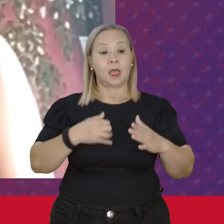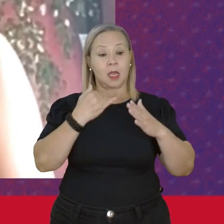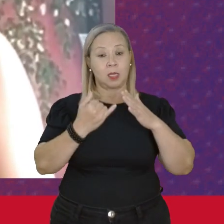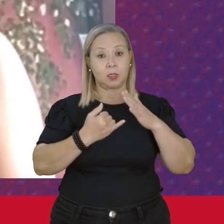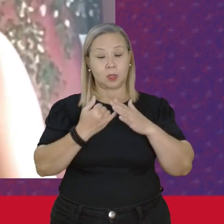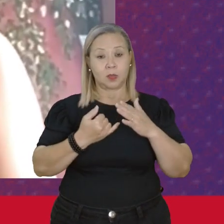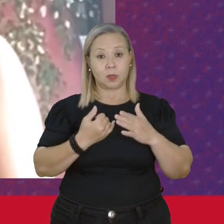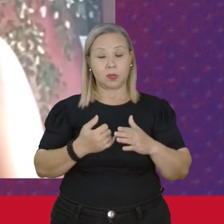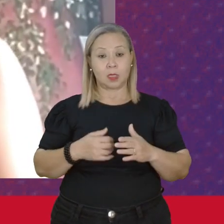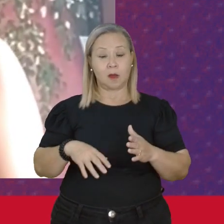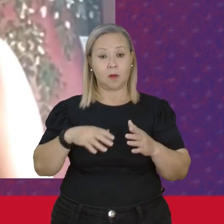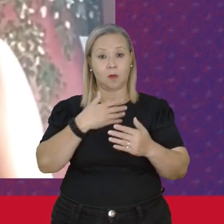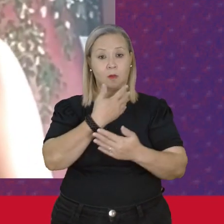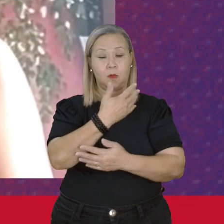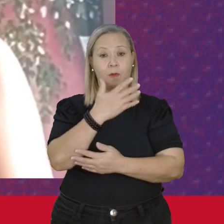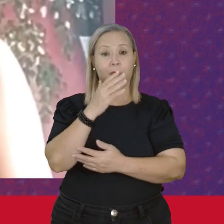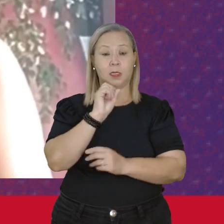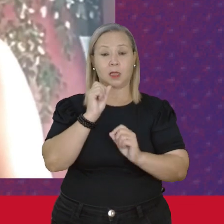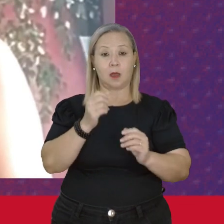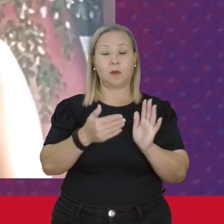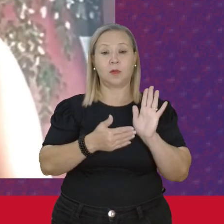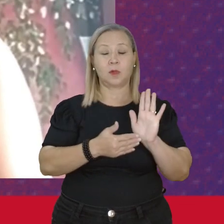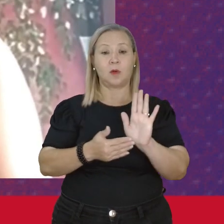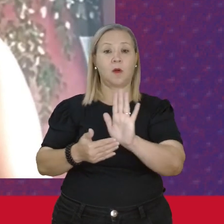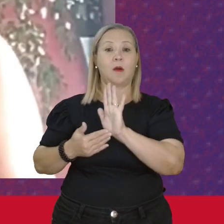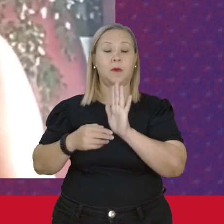levantamento Que Apresentou 92